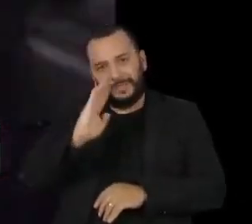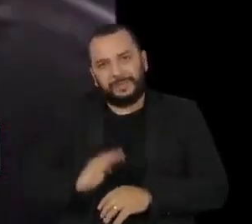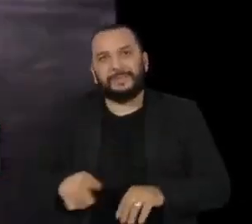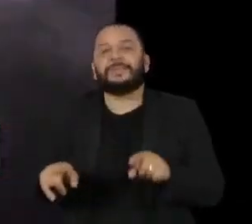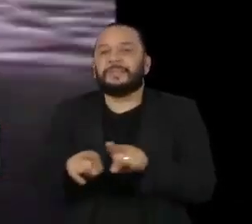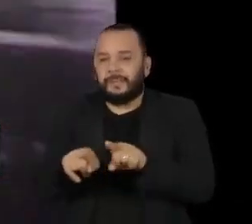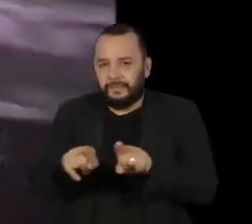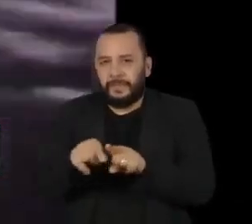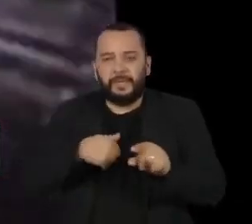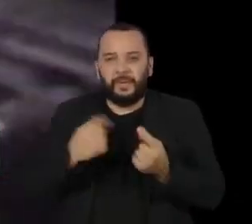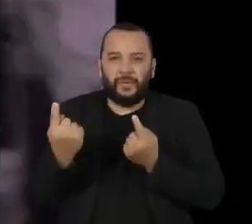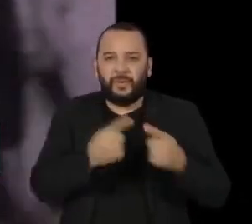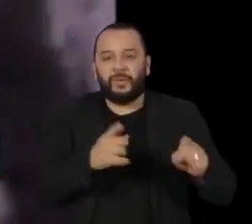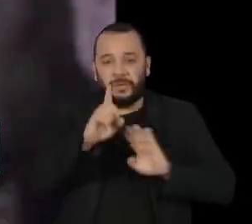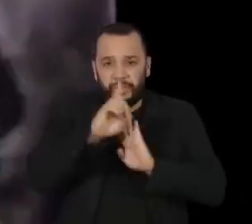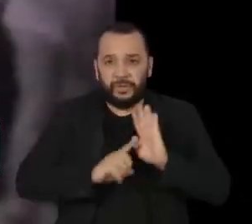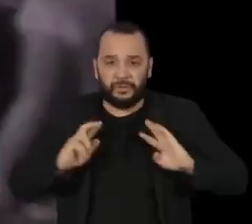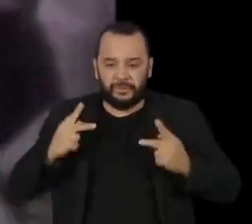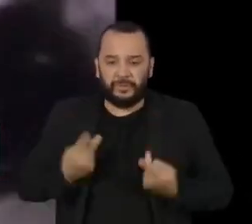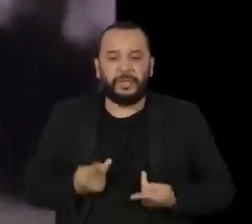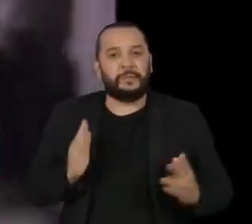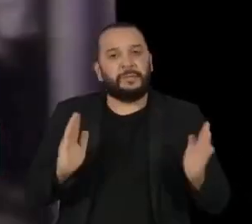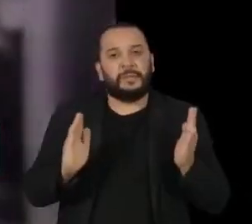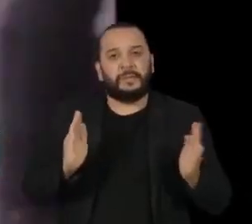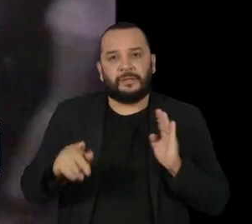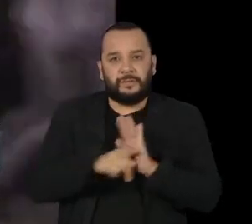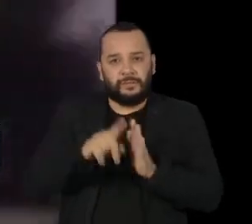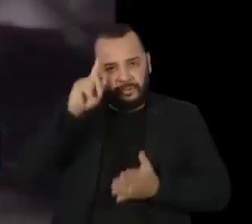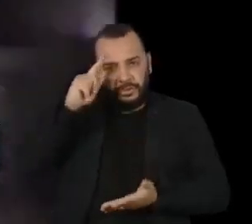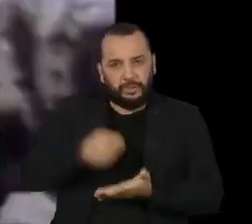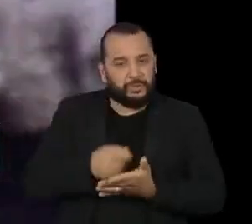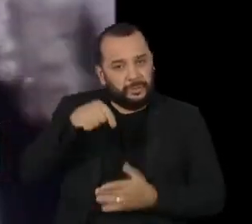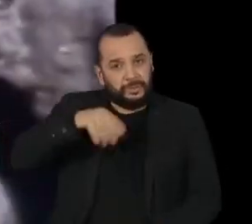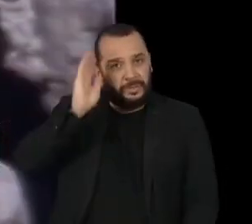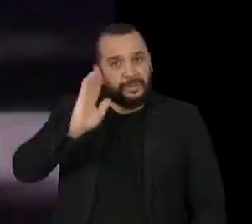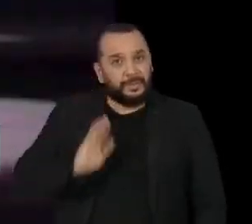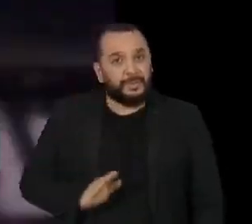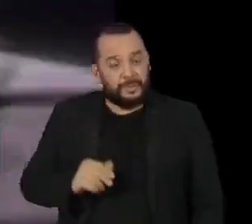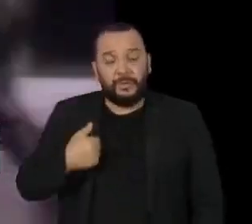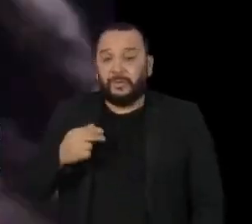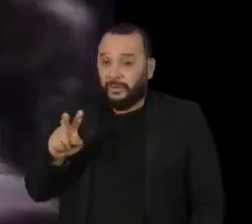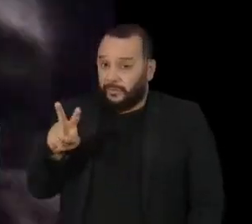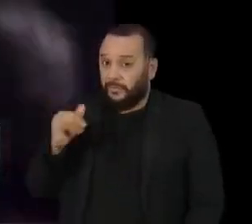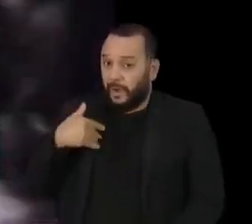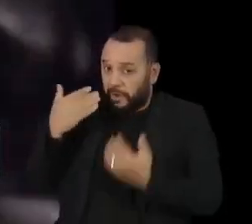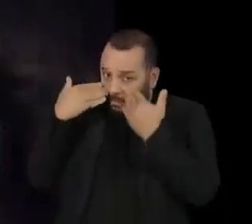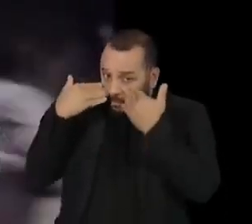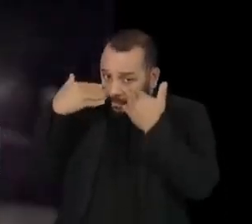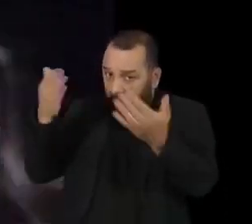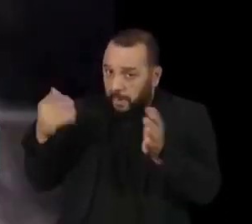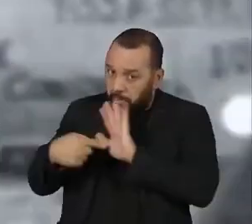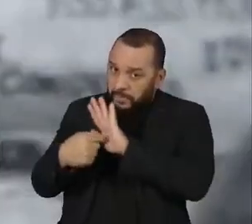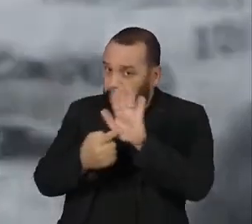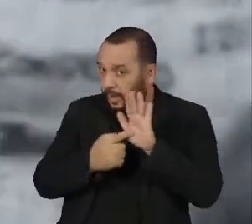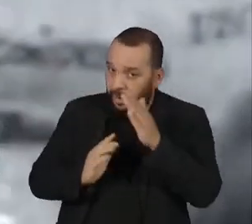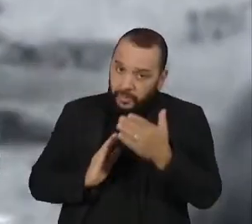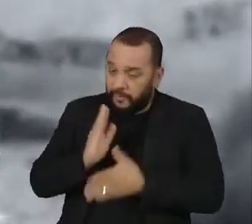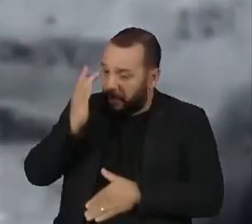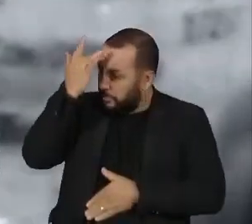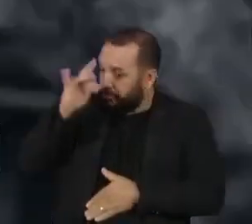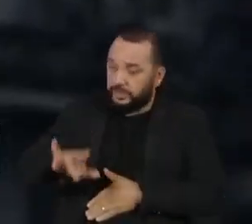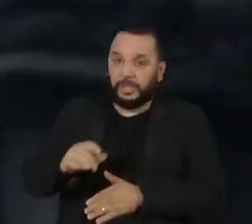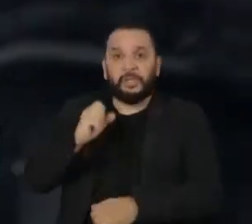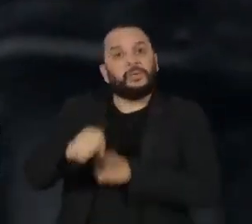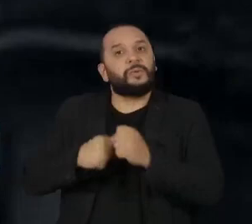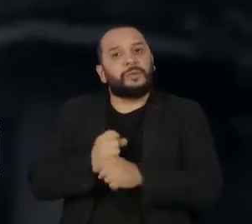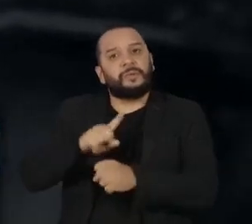de violação dos direitos humanos durante a ditadura brasileira. Não é certo ainda se a abertura dos documentos será aprovada. No ano que vem,